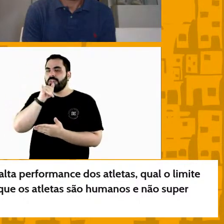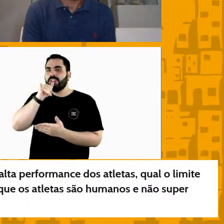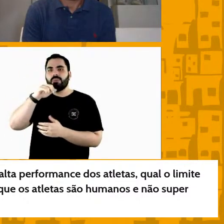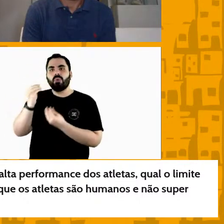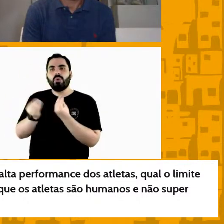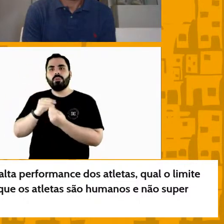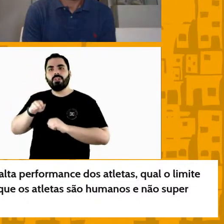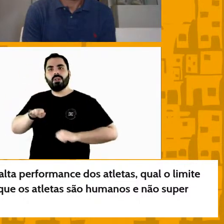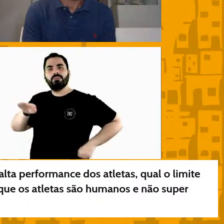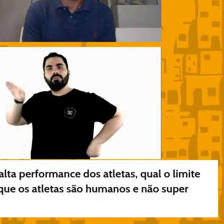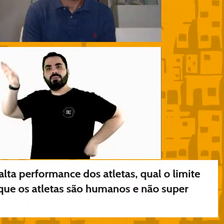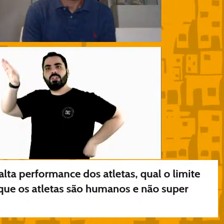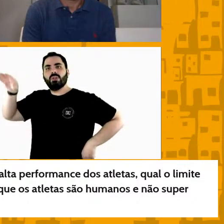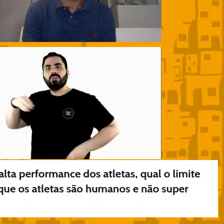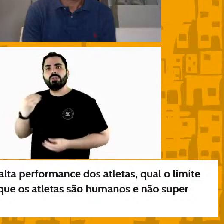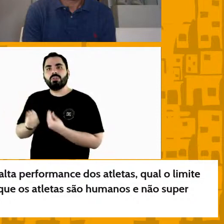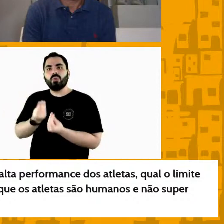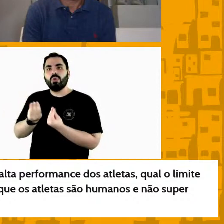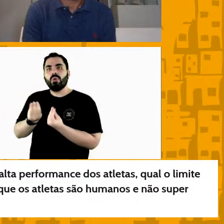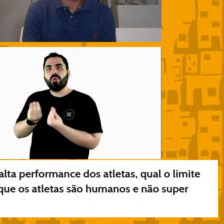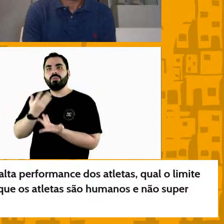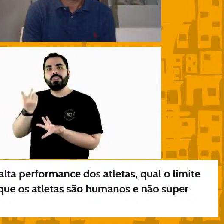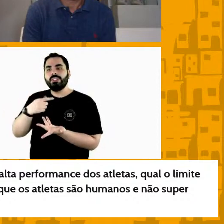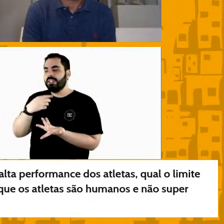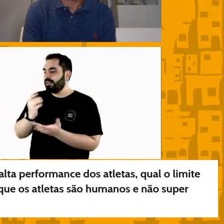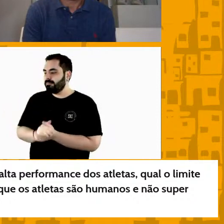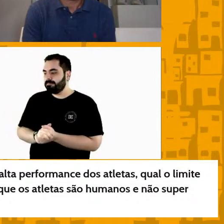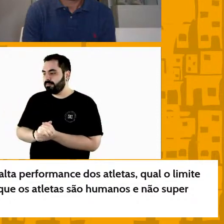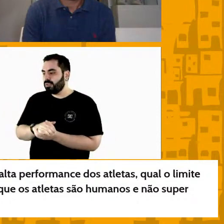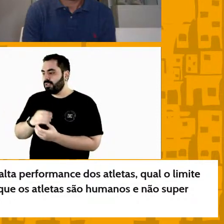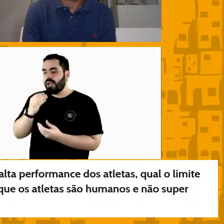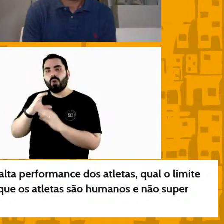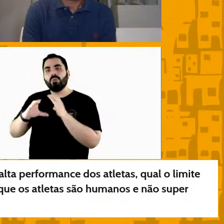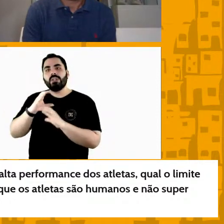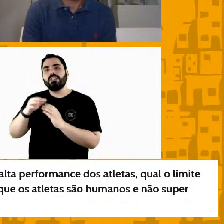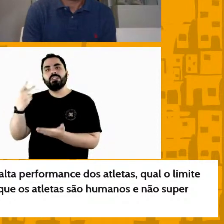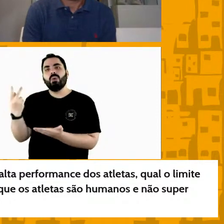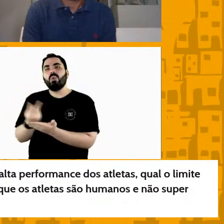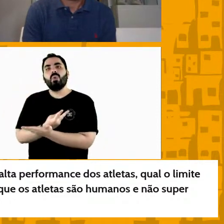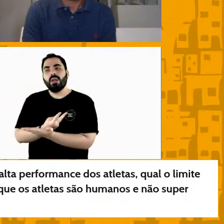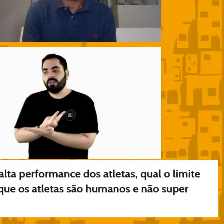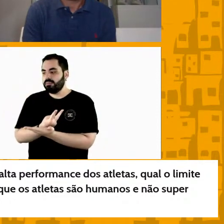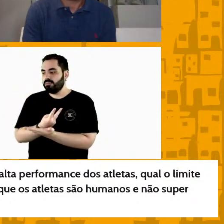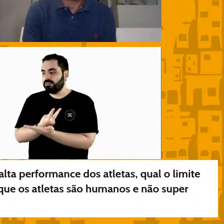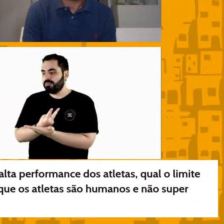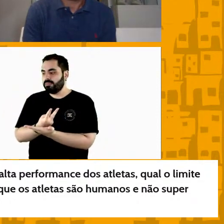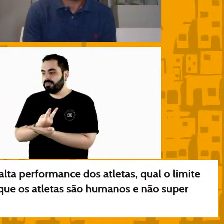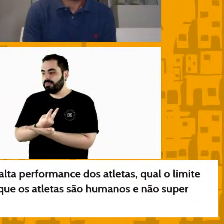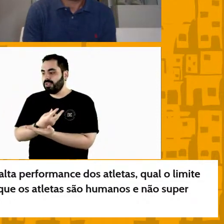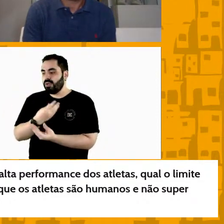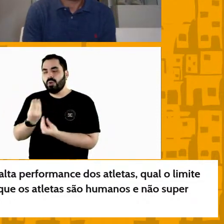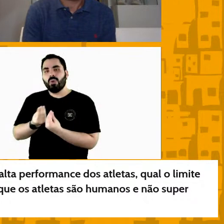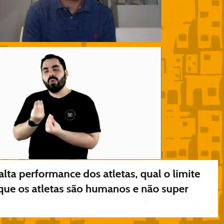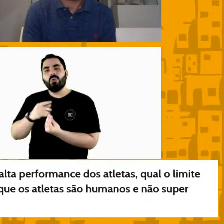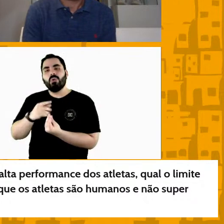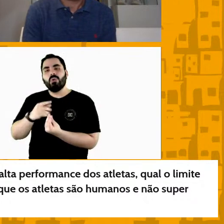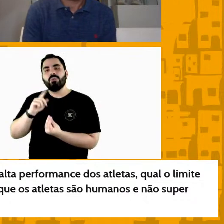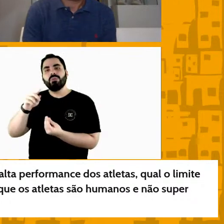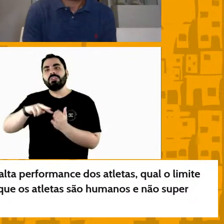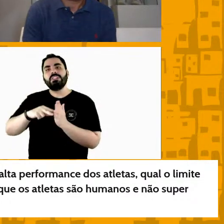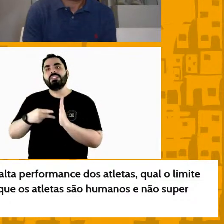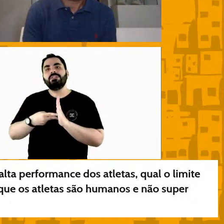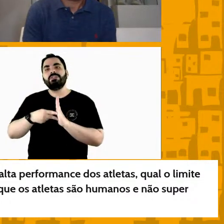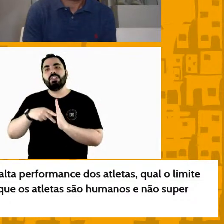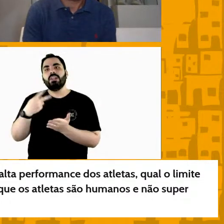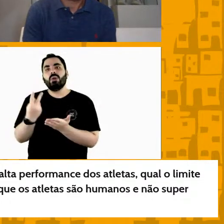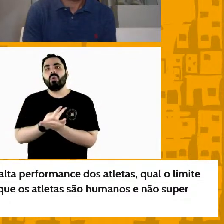como é que você gerencia do ponto de vista da comunicação o erro e aí acho que a gente pode ponderar um pouco também o que significa o erro numa equipe de alto